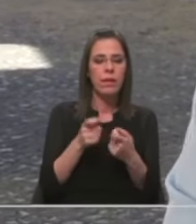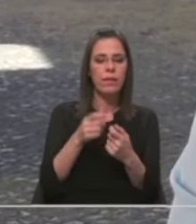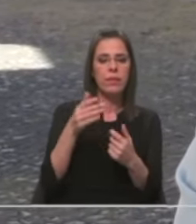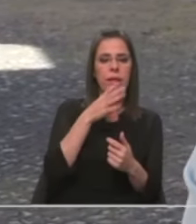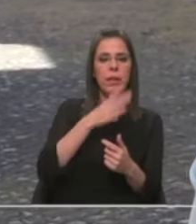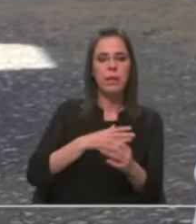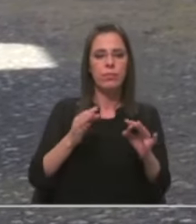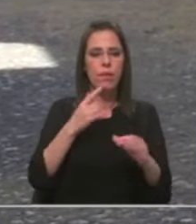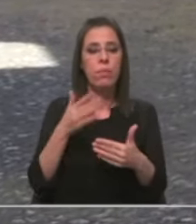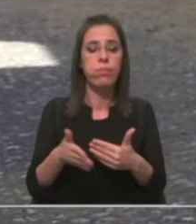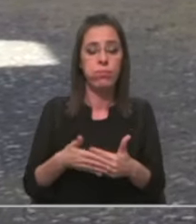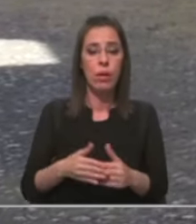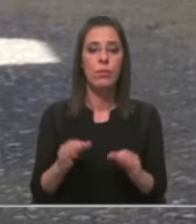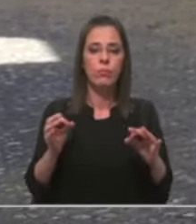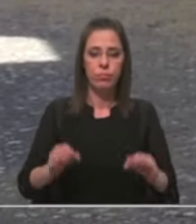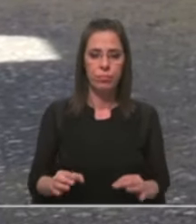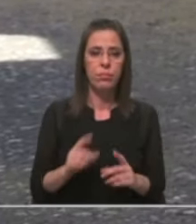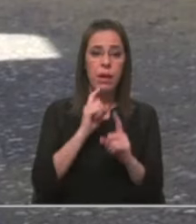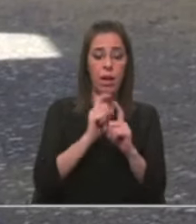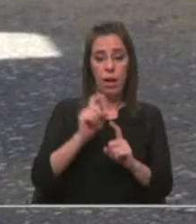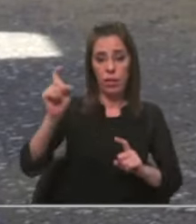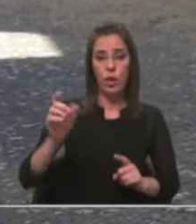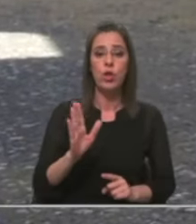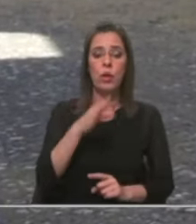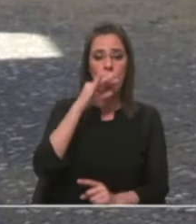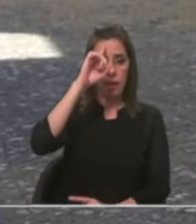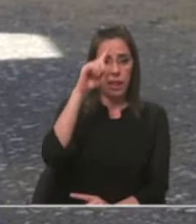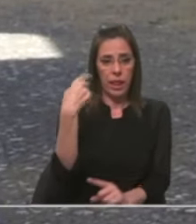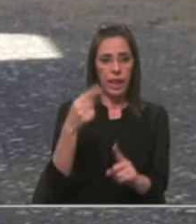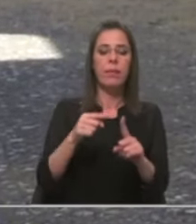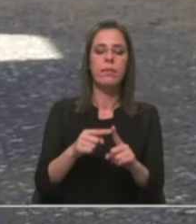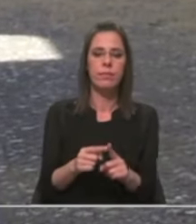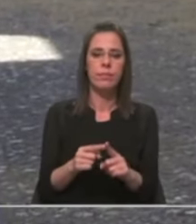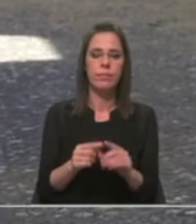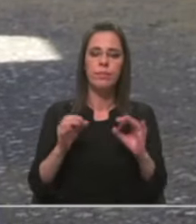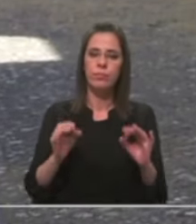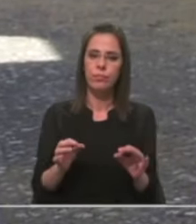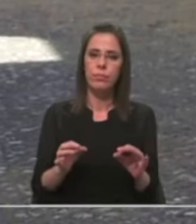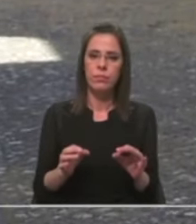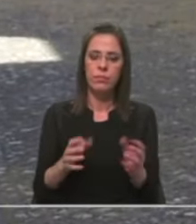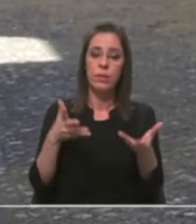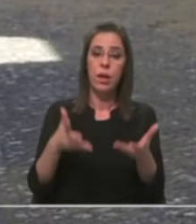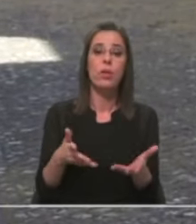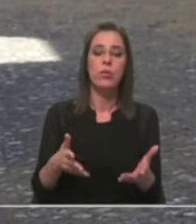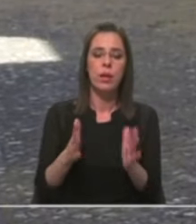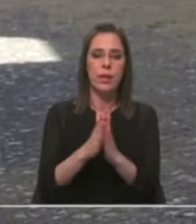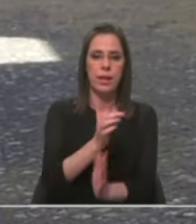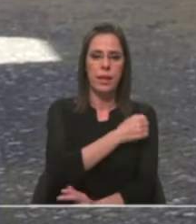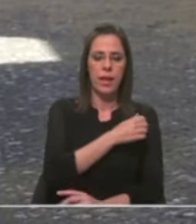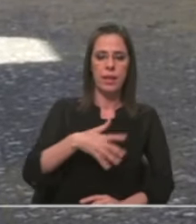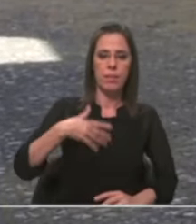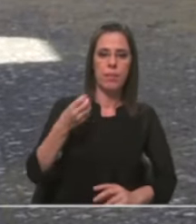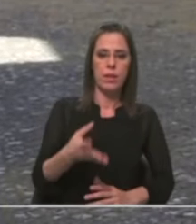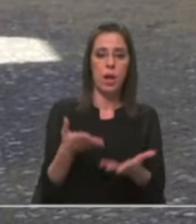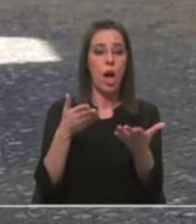confirma que a idosa estava sinalizada pelas autoridades e era, inclusivamente, ajudada pela Santa Casa